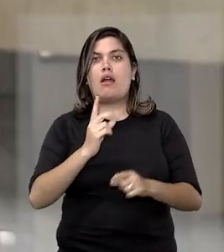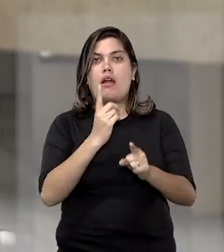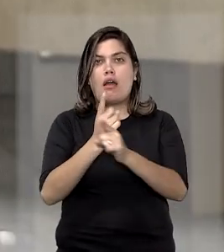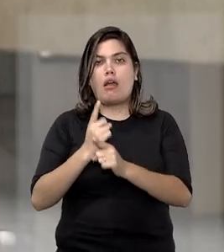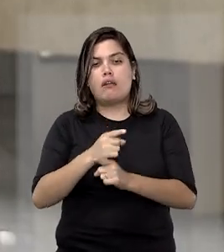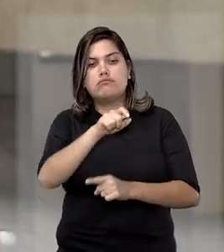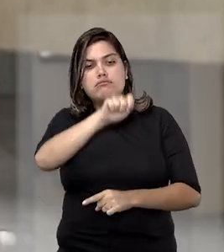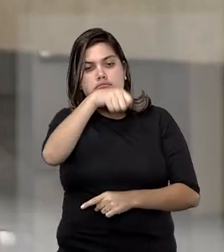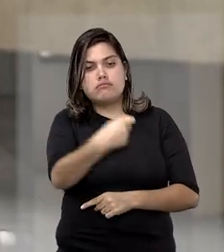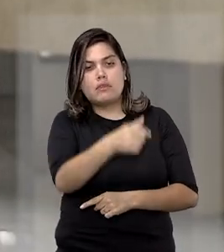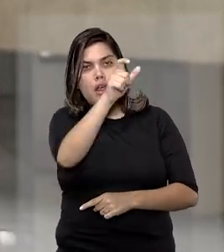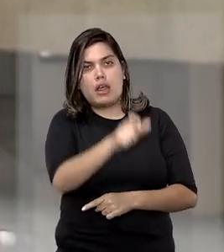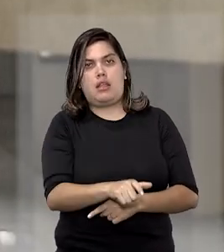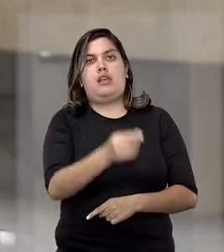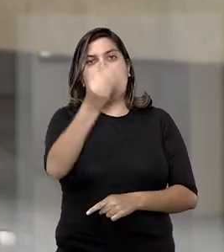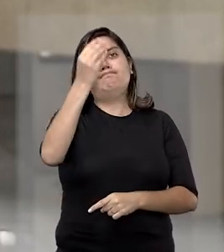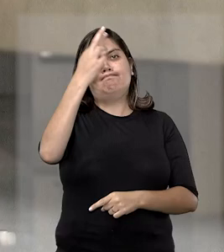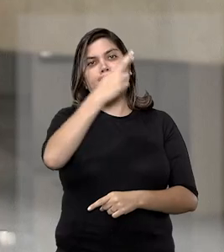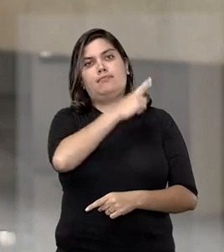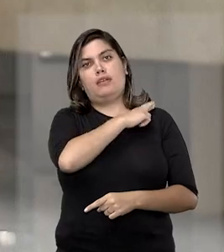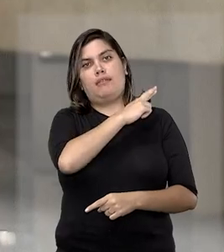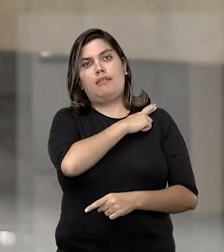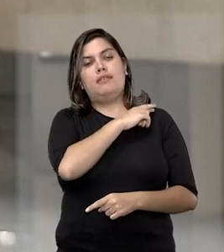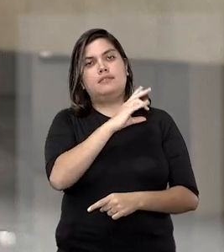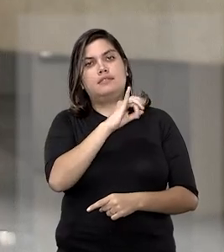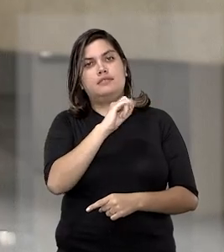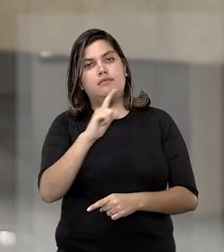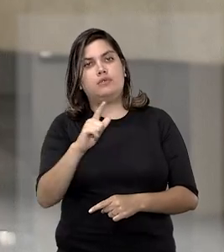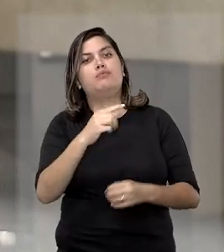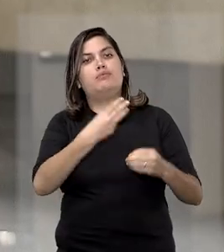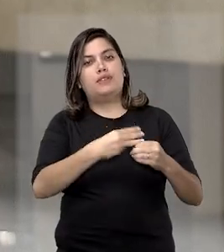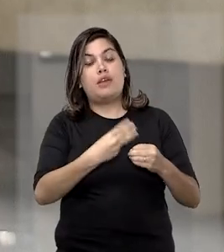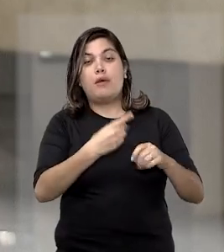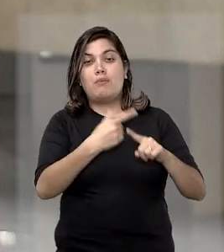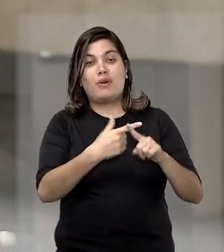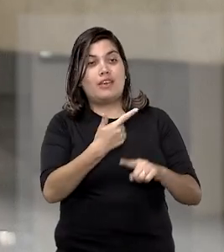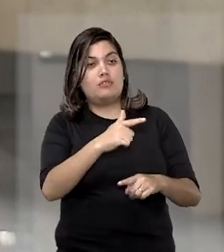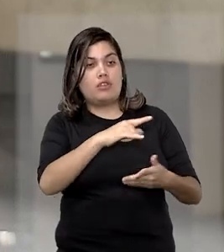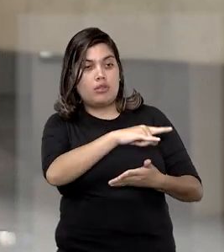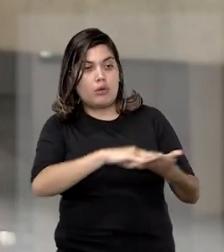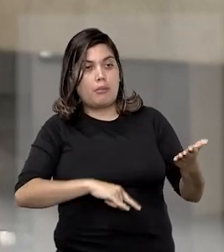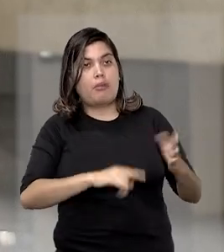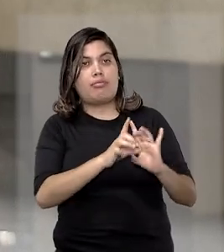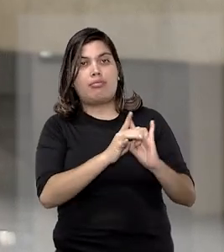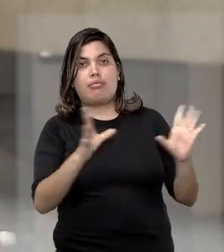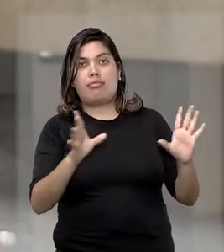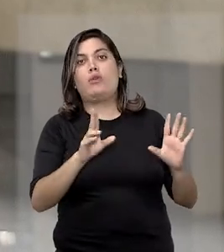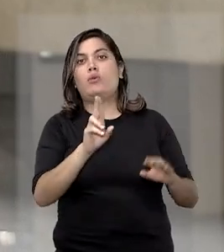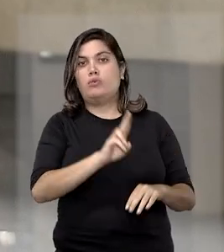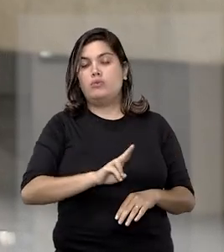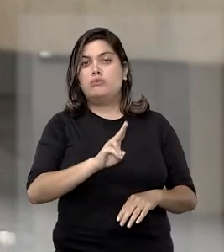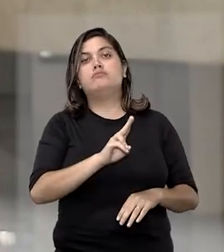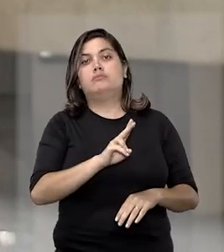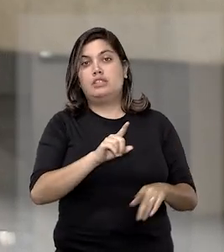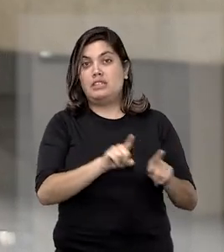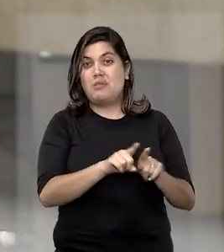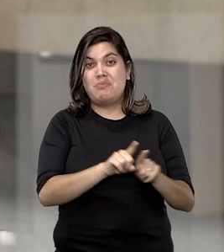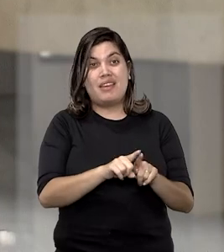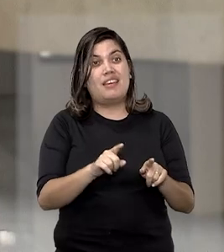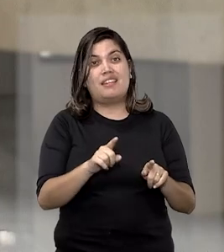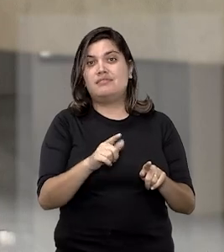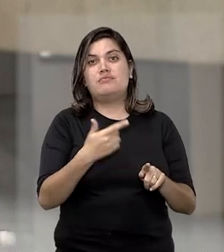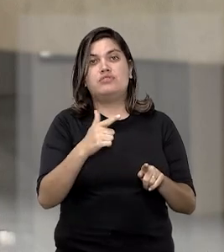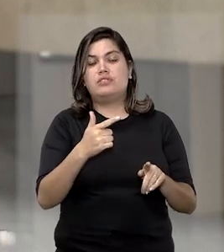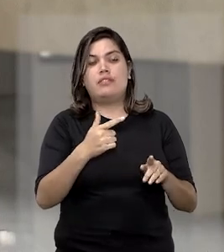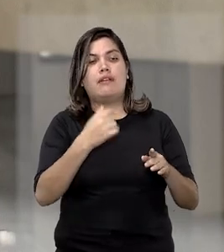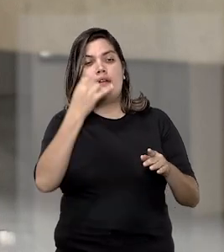reconheceu a responsabilidade civil do município, pois a Casa de Show não tinha alvará de funcionamento nem havia adotado medidas